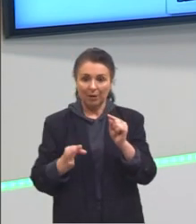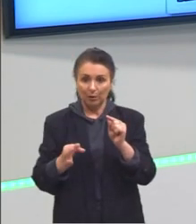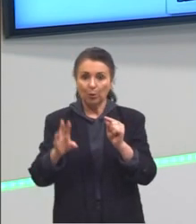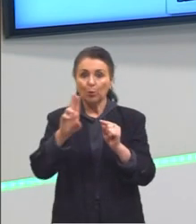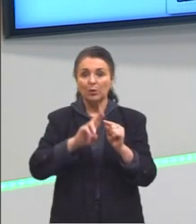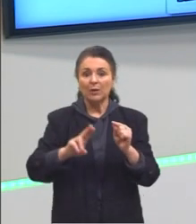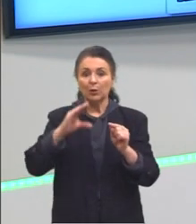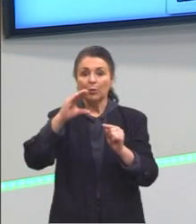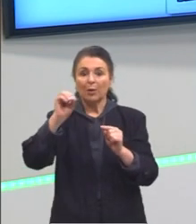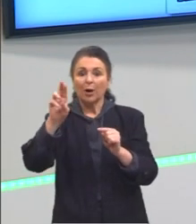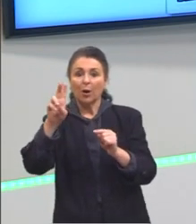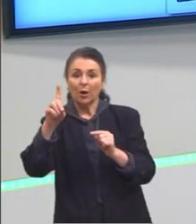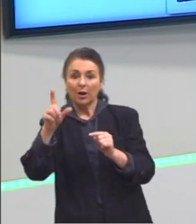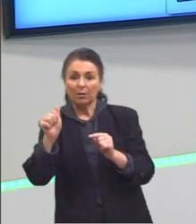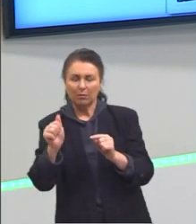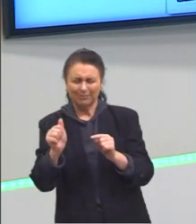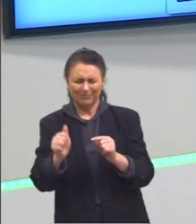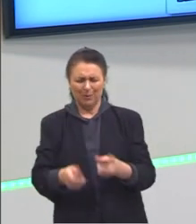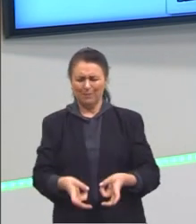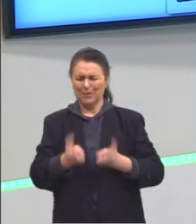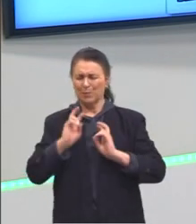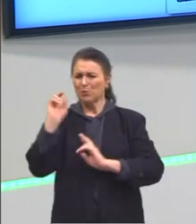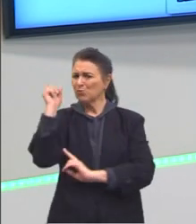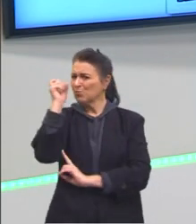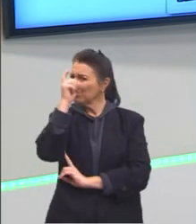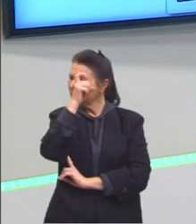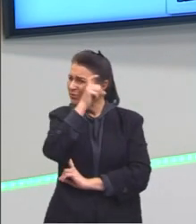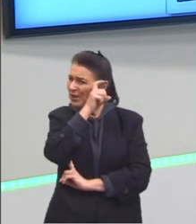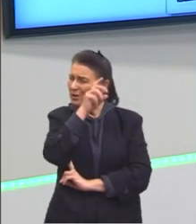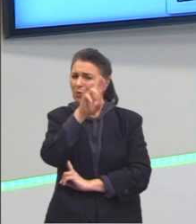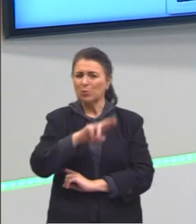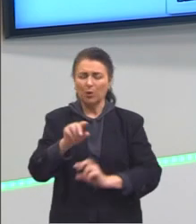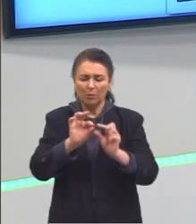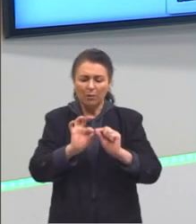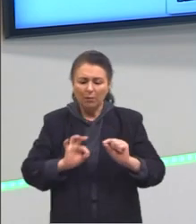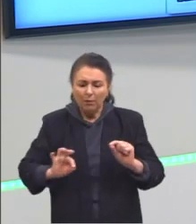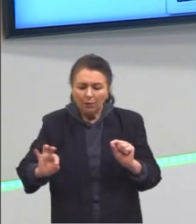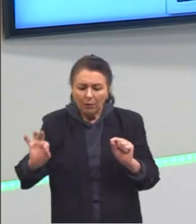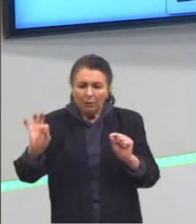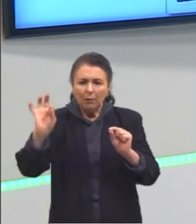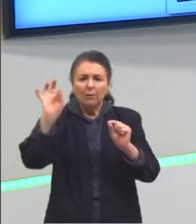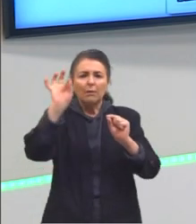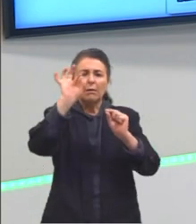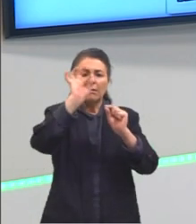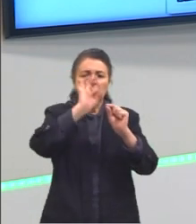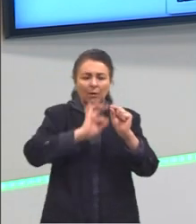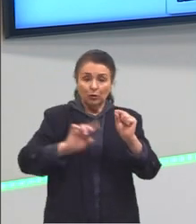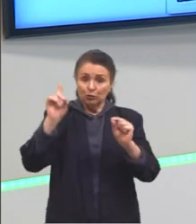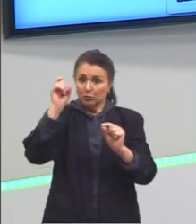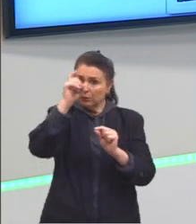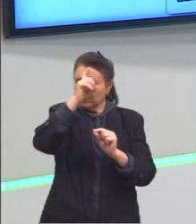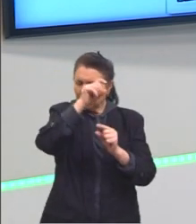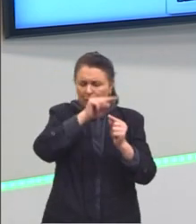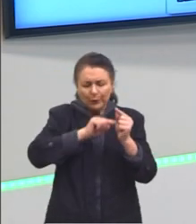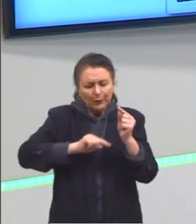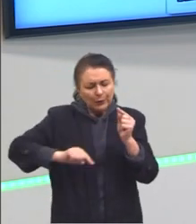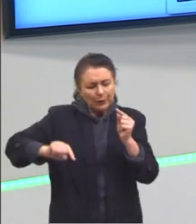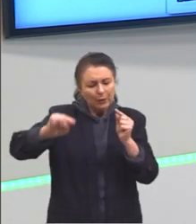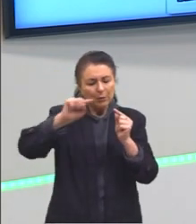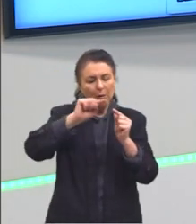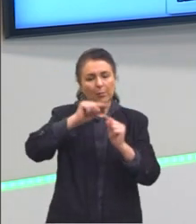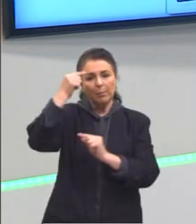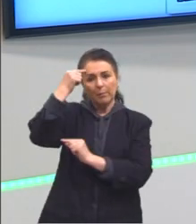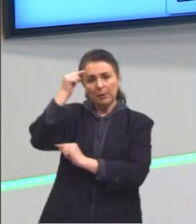corda. Mas eles viram que era difícil, né, com a corda, fazer todo o contorno e medir a circunferência. Então, eles pensaram,